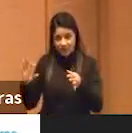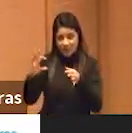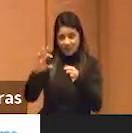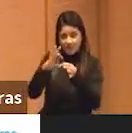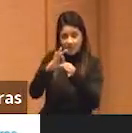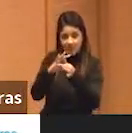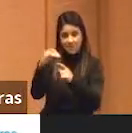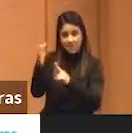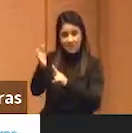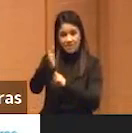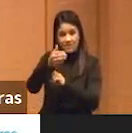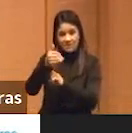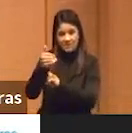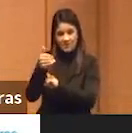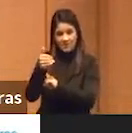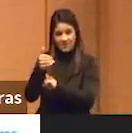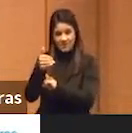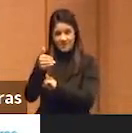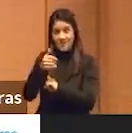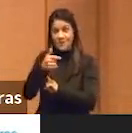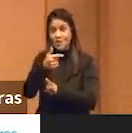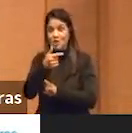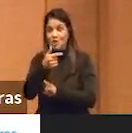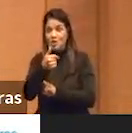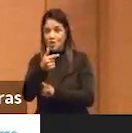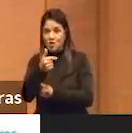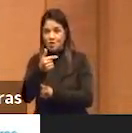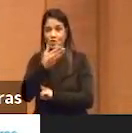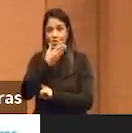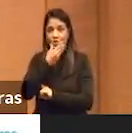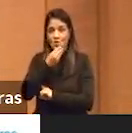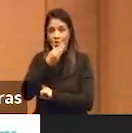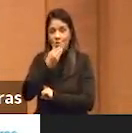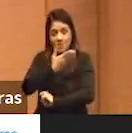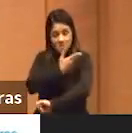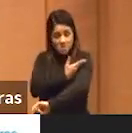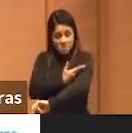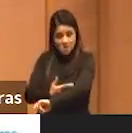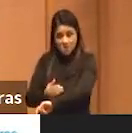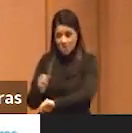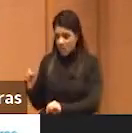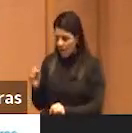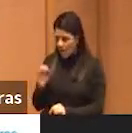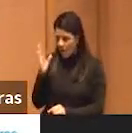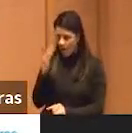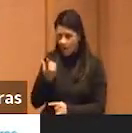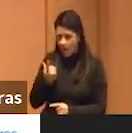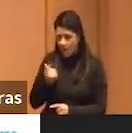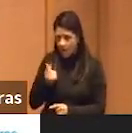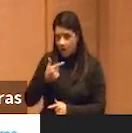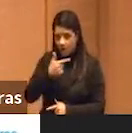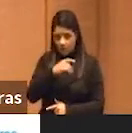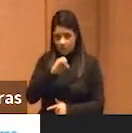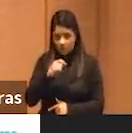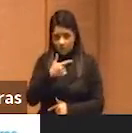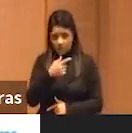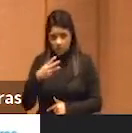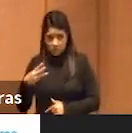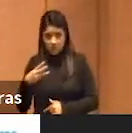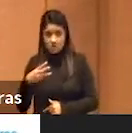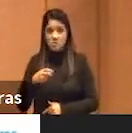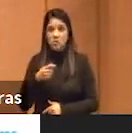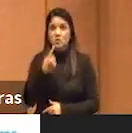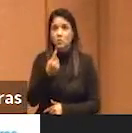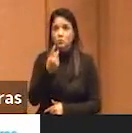tecnologia, dos 12 homens brancos mais ricos do mundo agora, de 2023, um, dois, três, quatro,